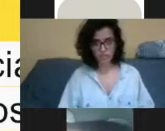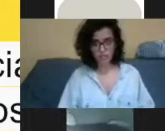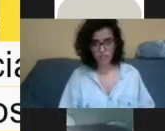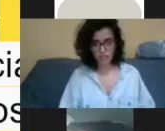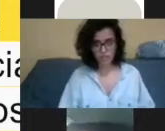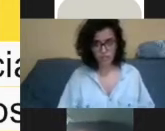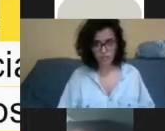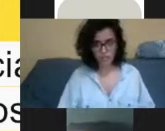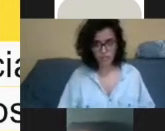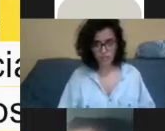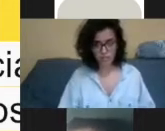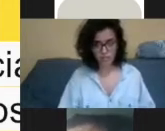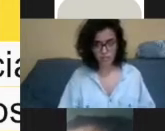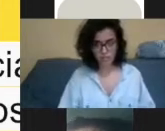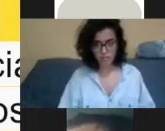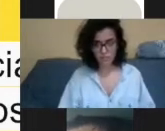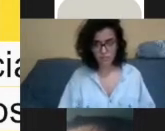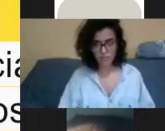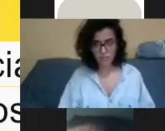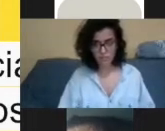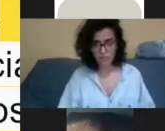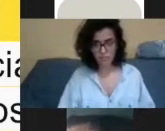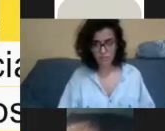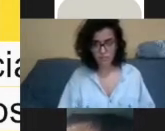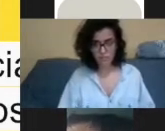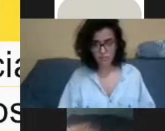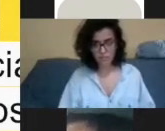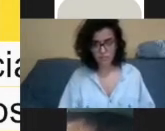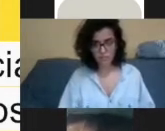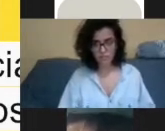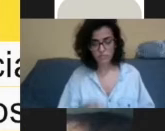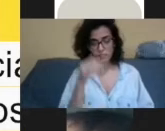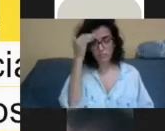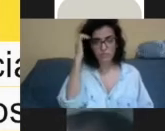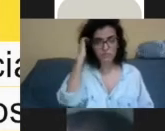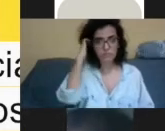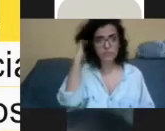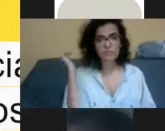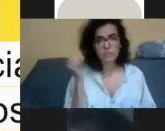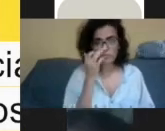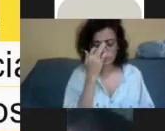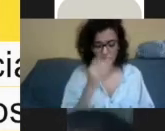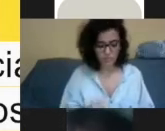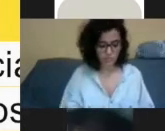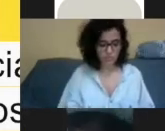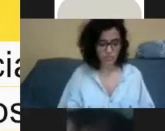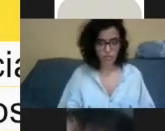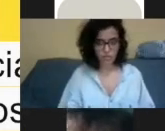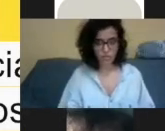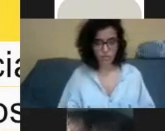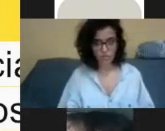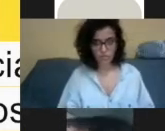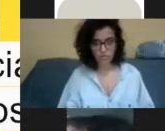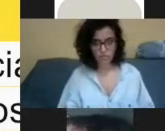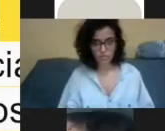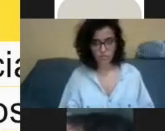também, pode proporcionar para uma pessoa com deficiência. A gente fala, mas, claro, que o nosso foco aqui é a pessoa com deficiência,